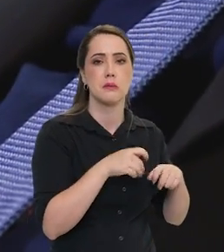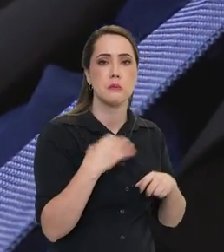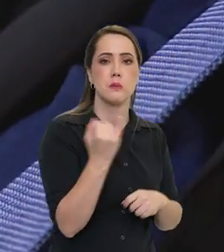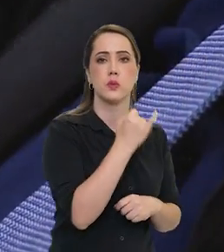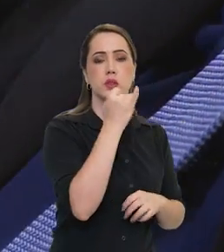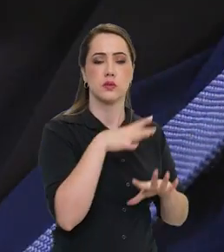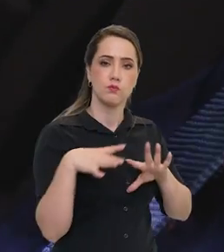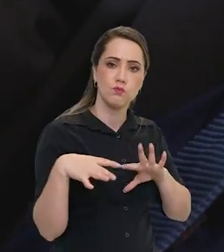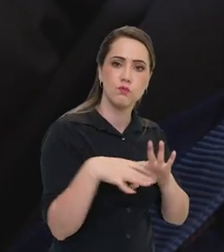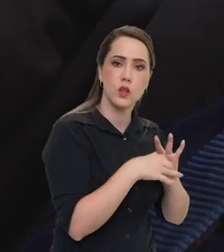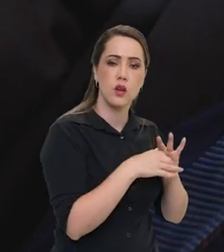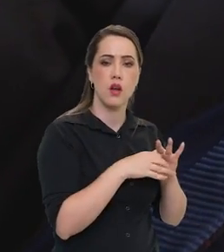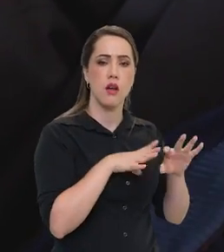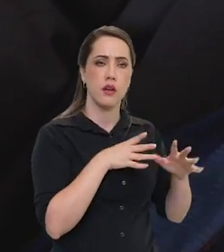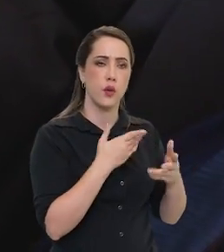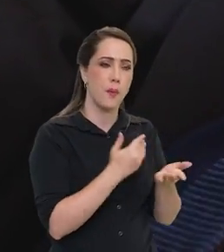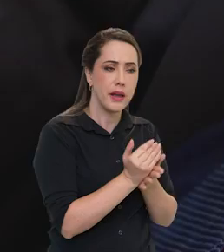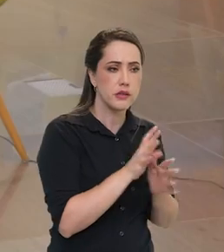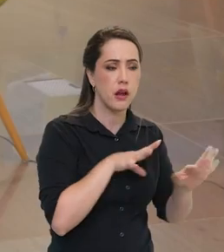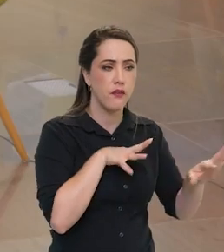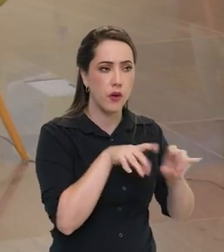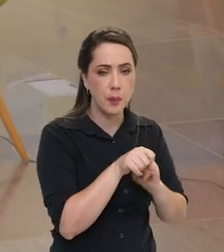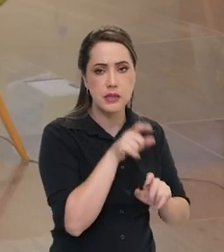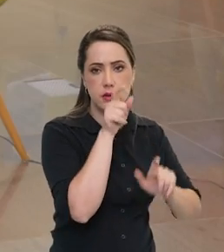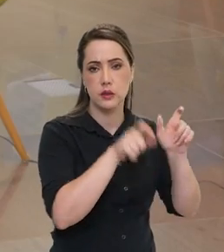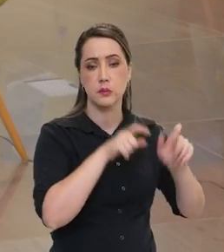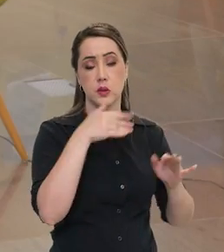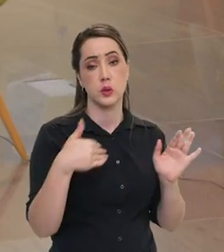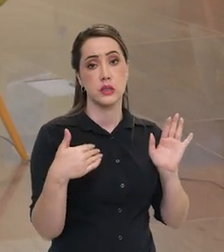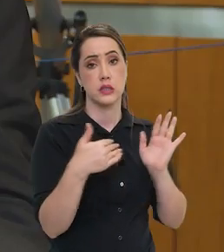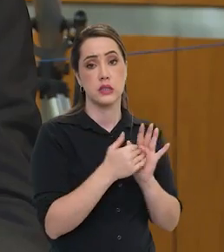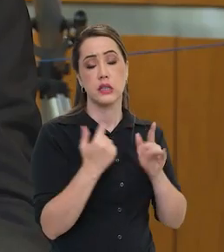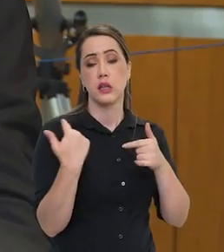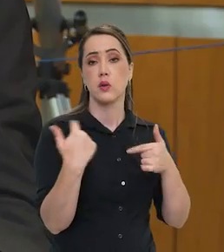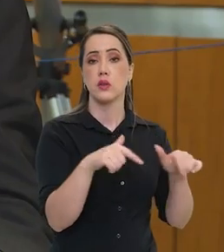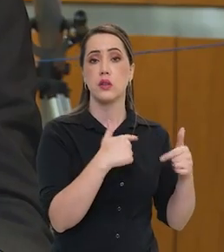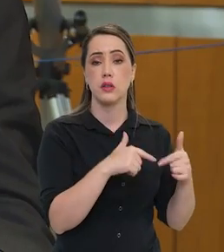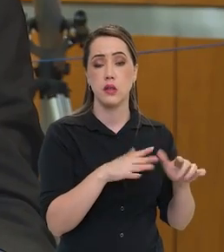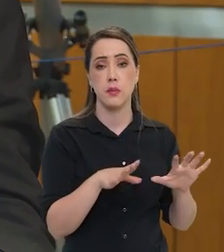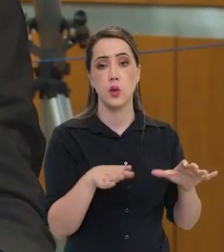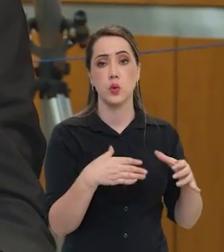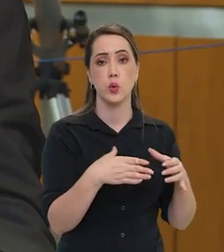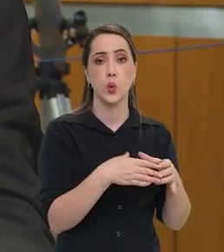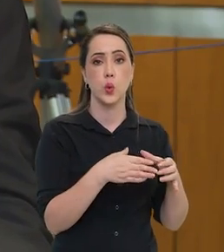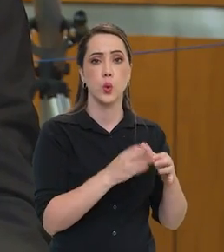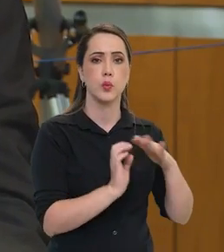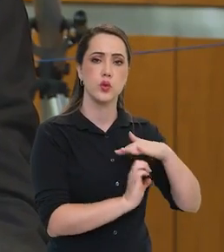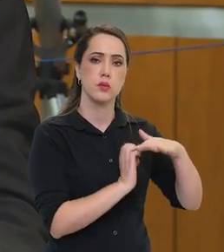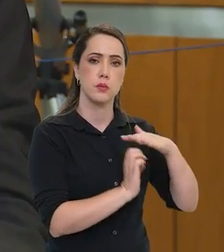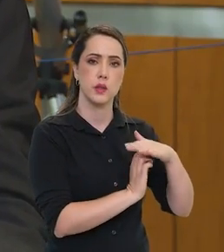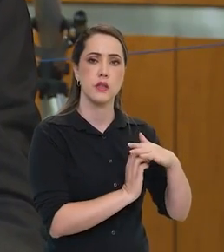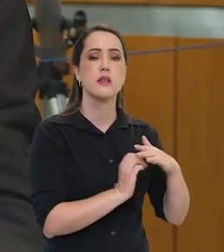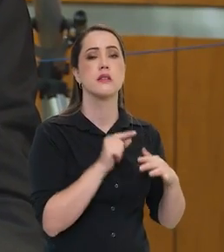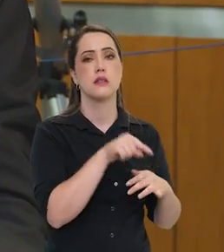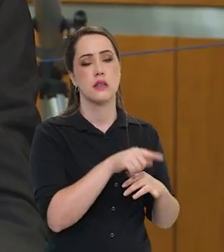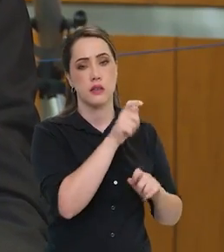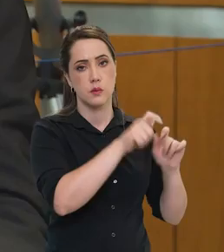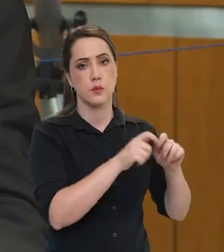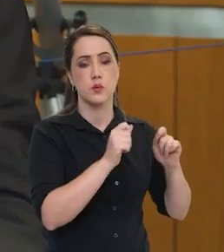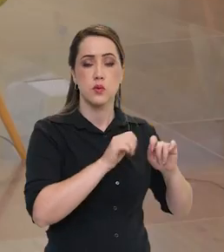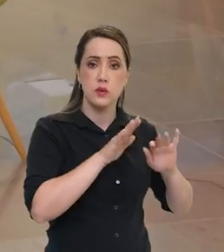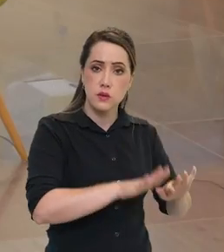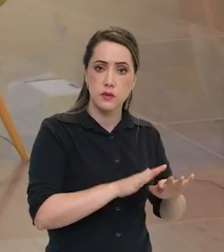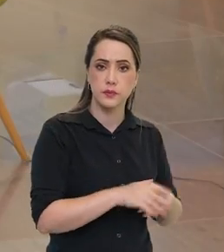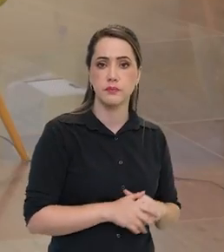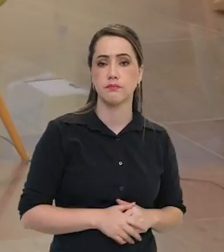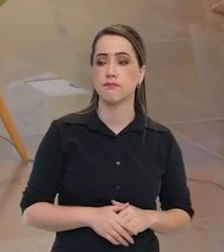uma cadeia muito grande que vai desde a formação do pessoal até o trabalho no setor privado que absorve esse